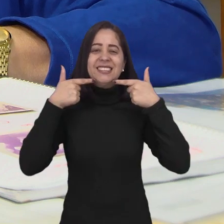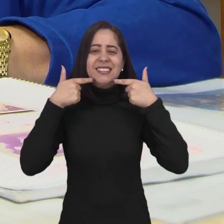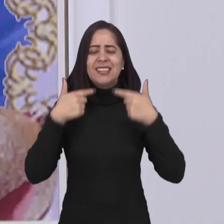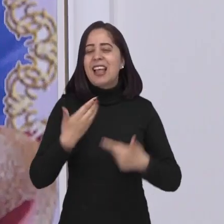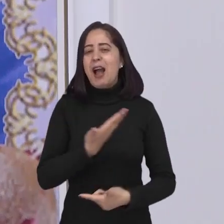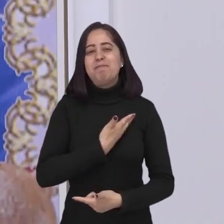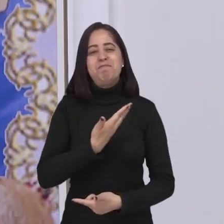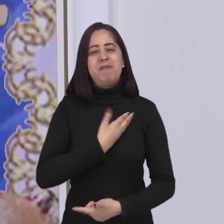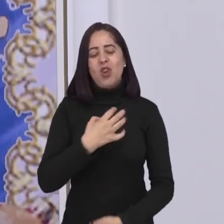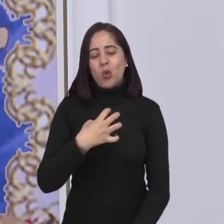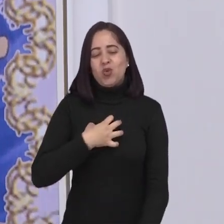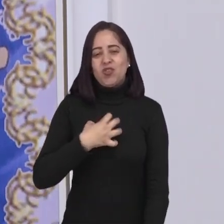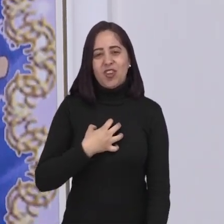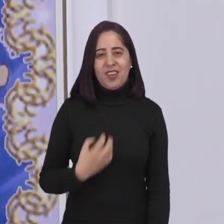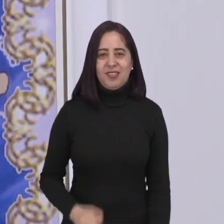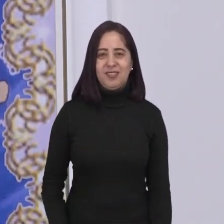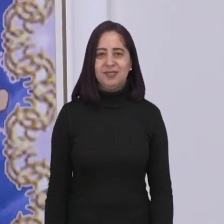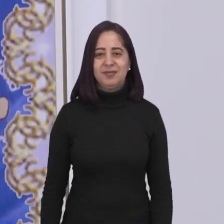amigo.